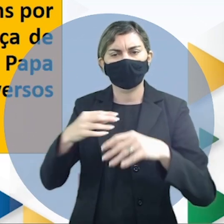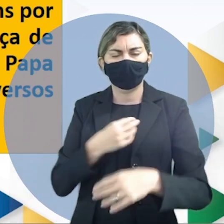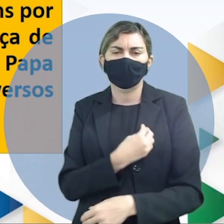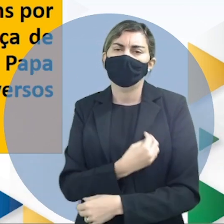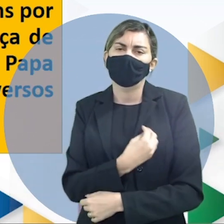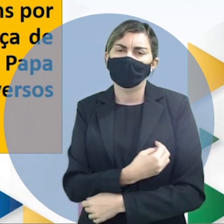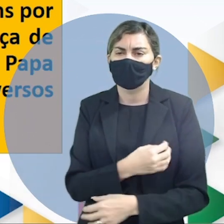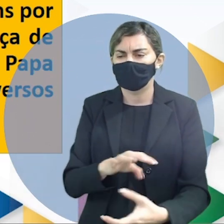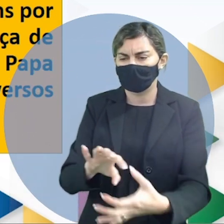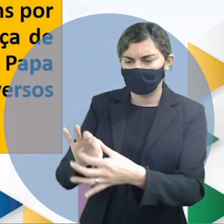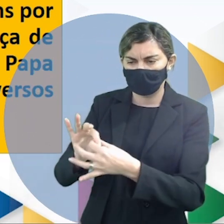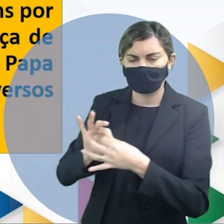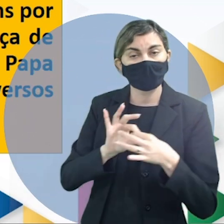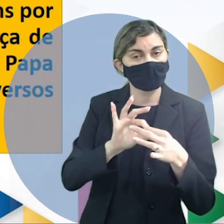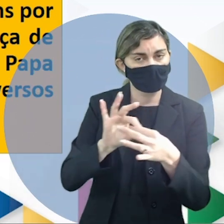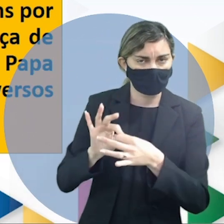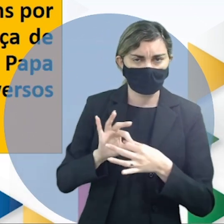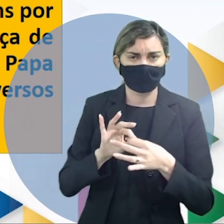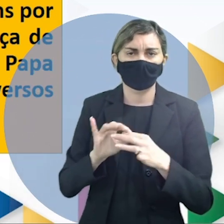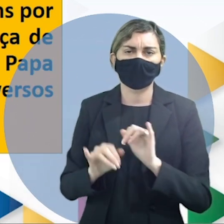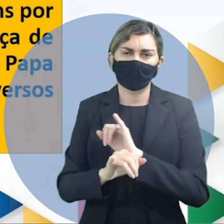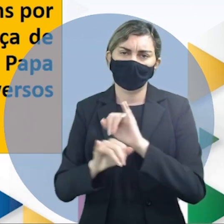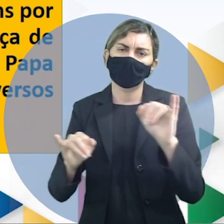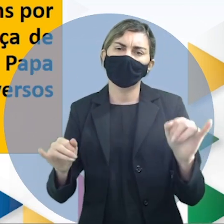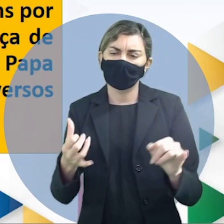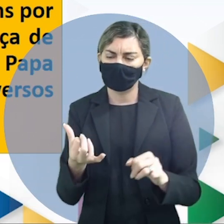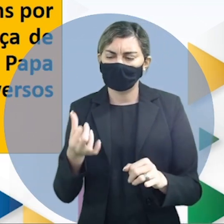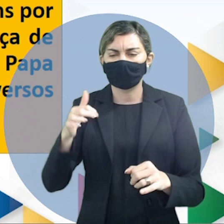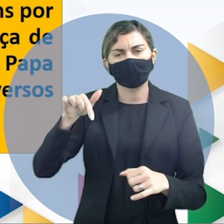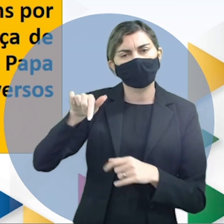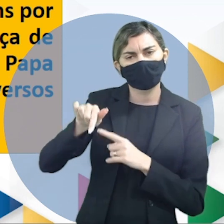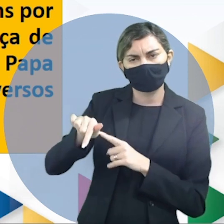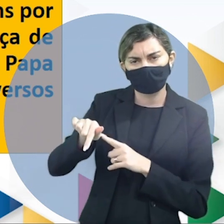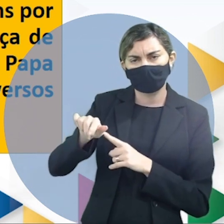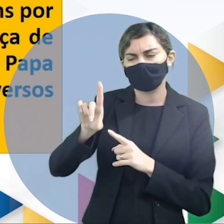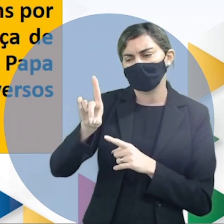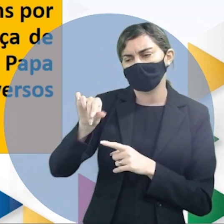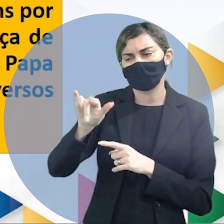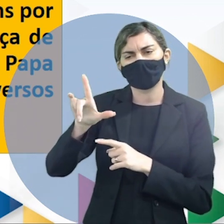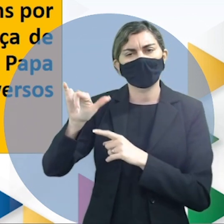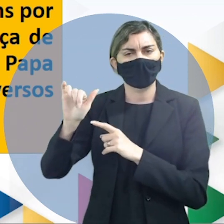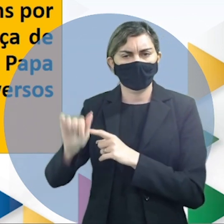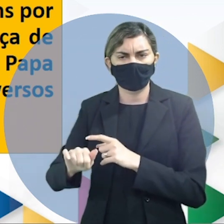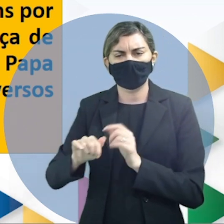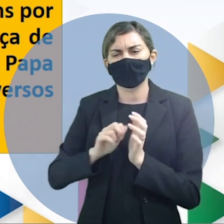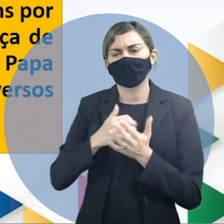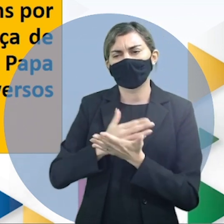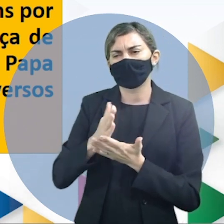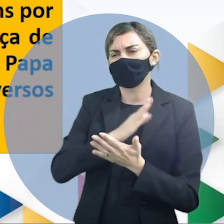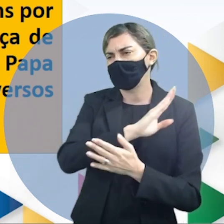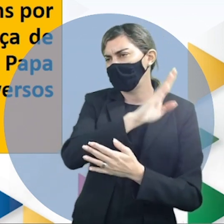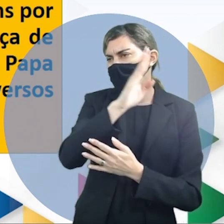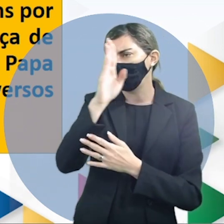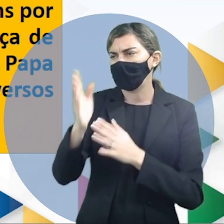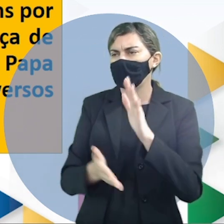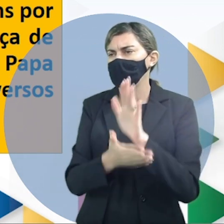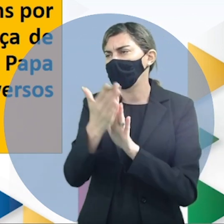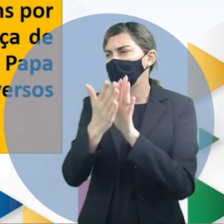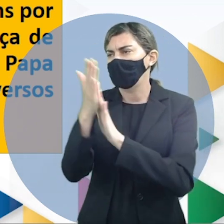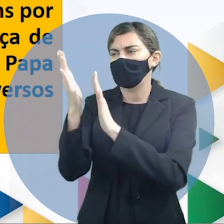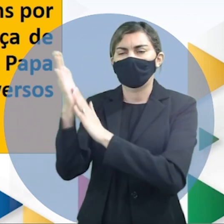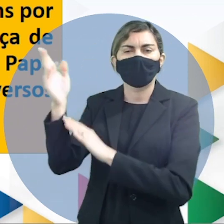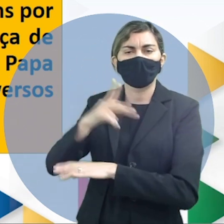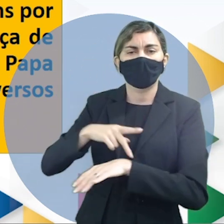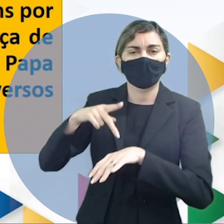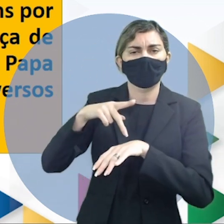viver em harmonia e digo ainda em 67 o Dalai Lama iniciou uma série de viagens por diversos